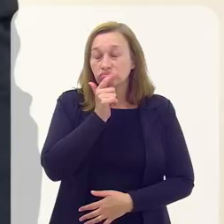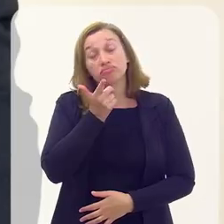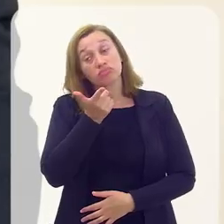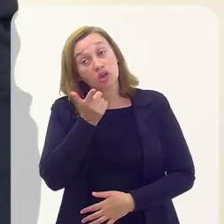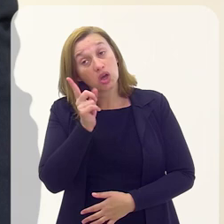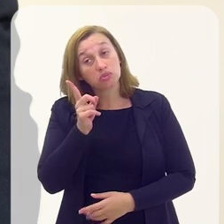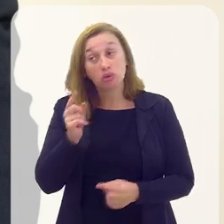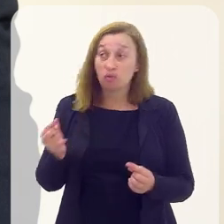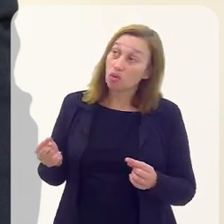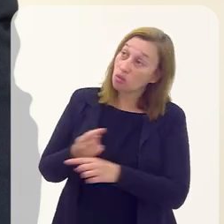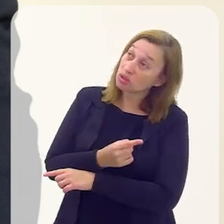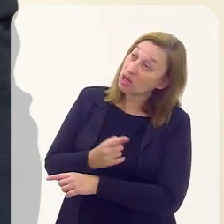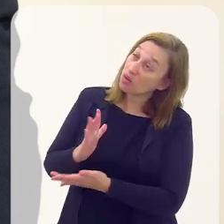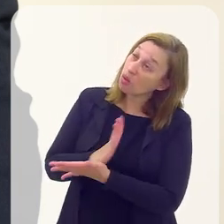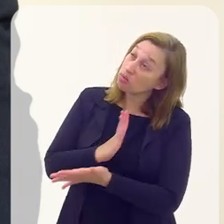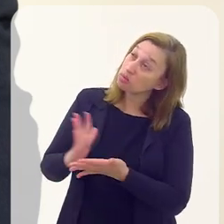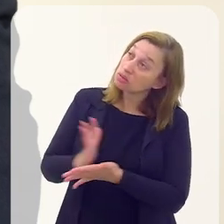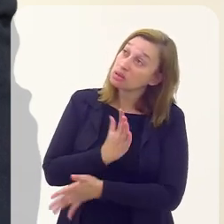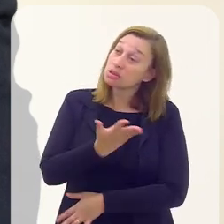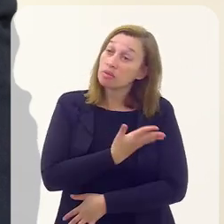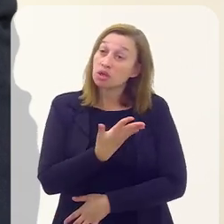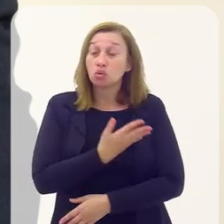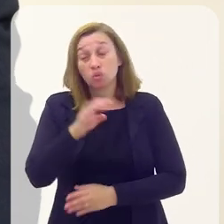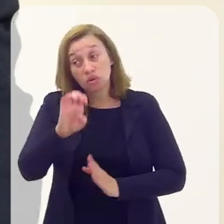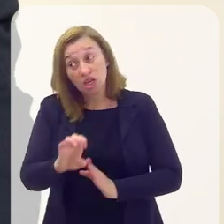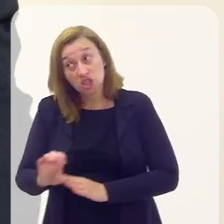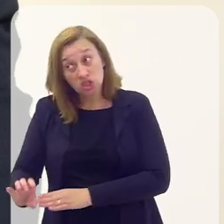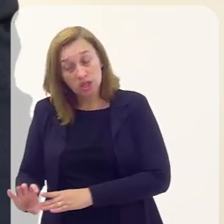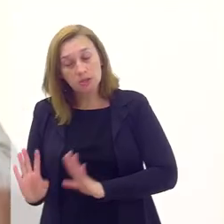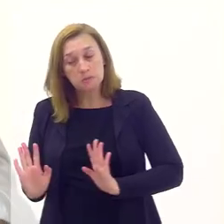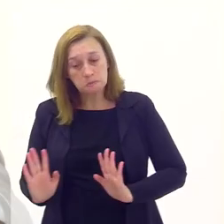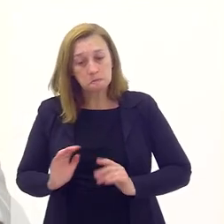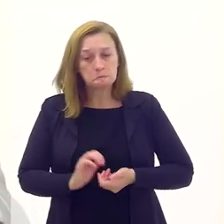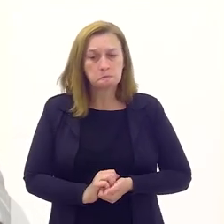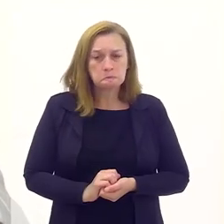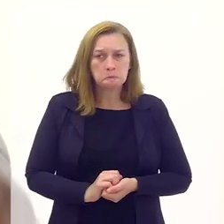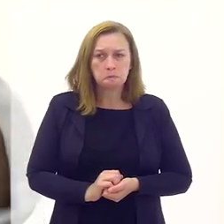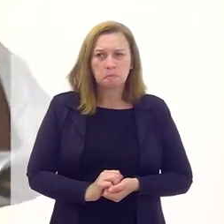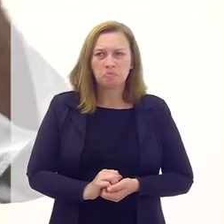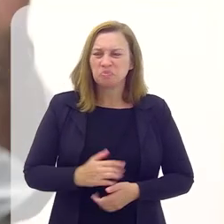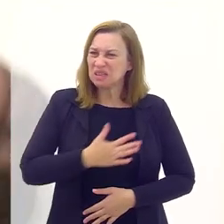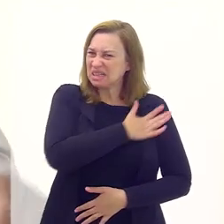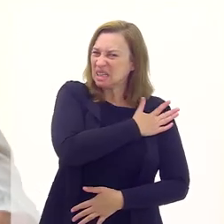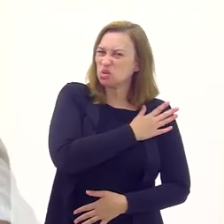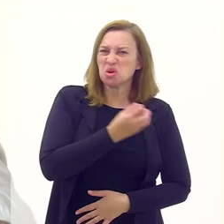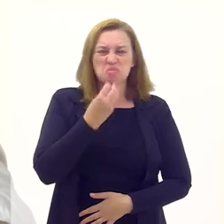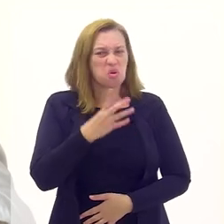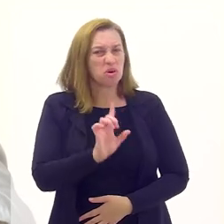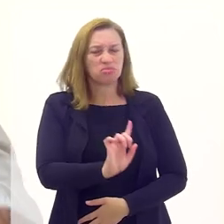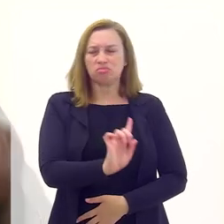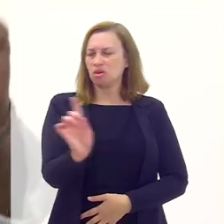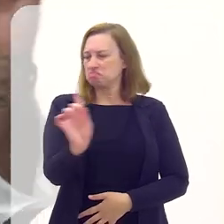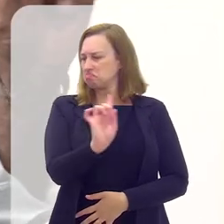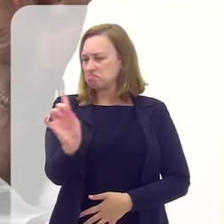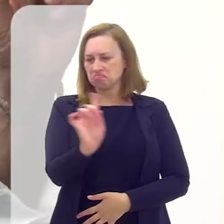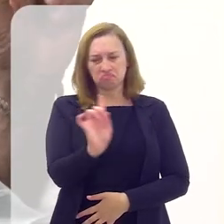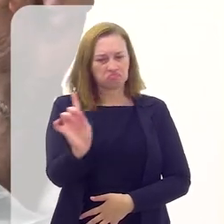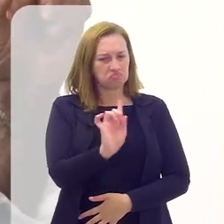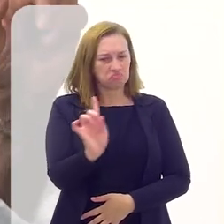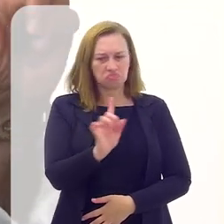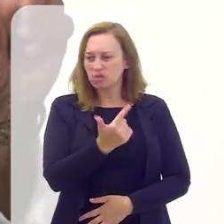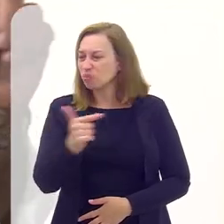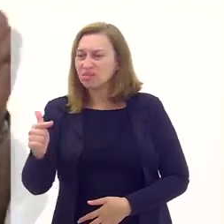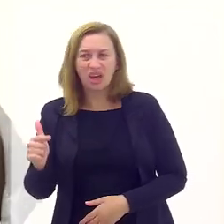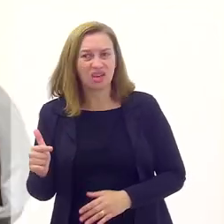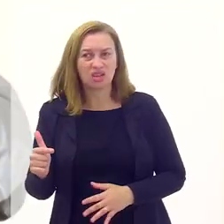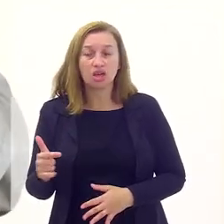eu vou discordar de alguns companheiros meus da esquerda, da esquerda, que não há ditadura boa. Não há ditadura